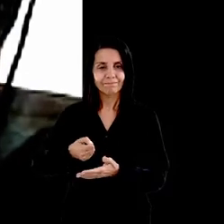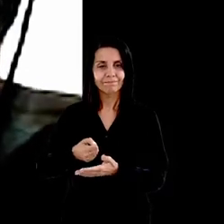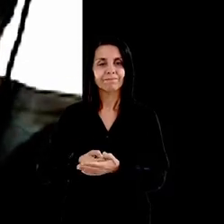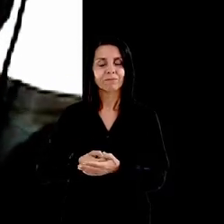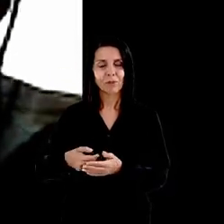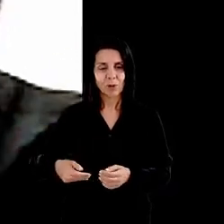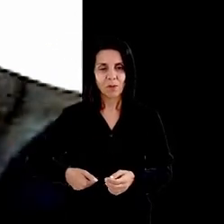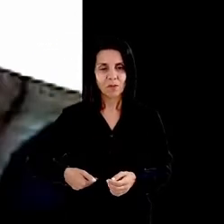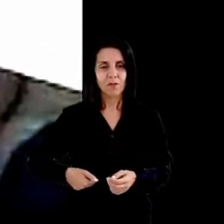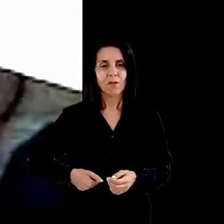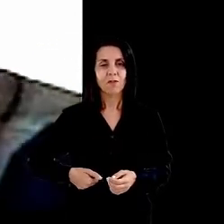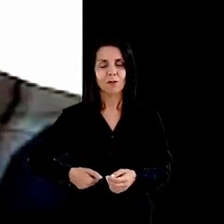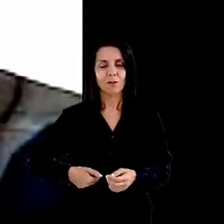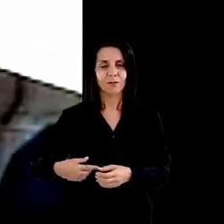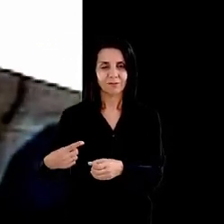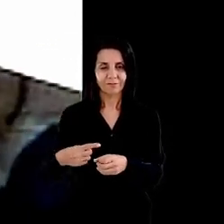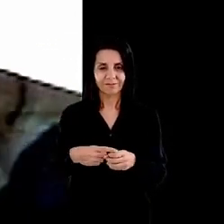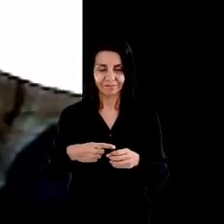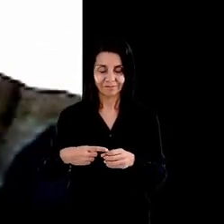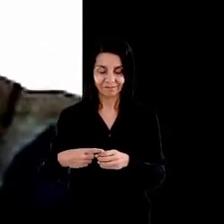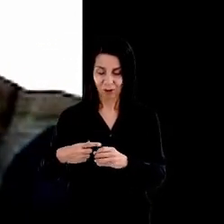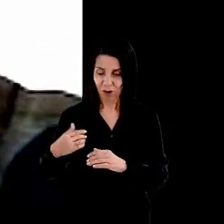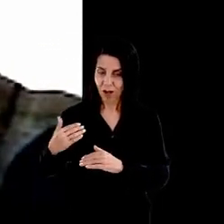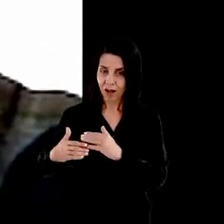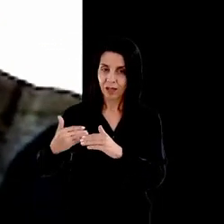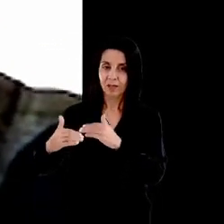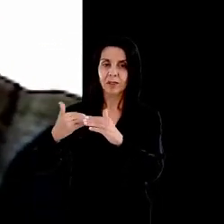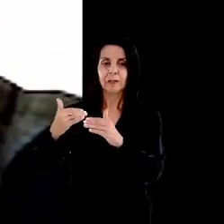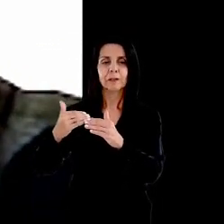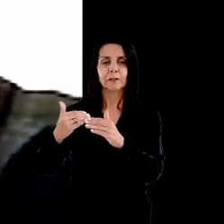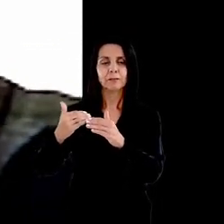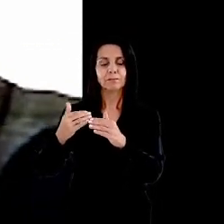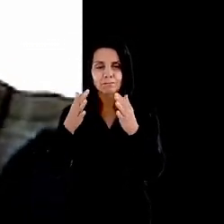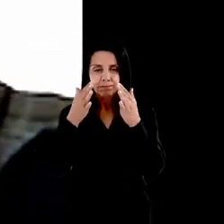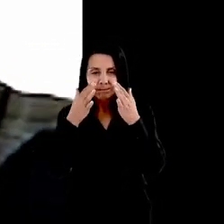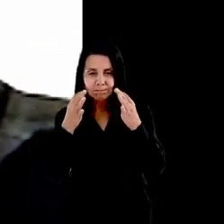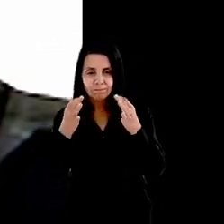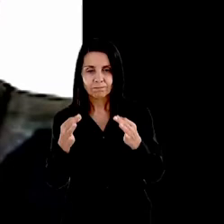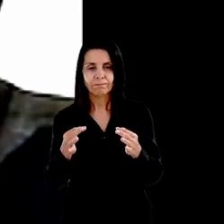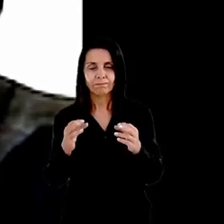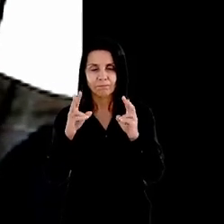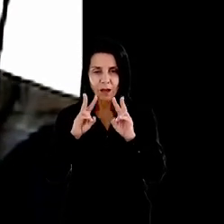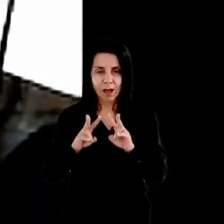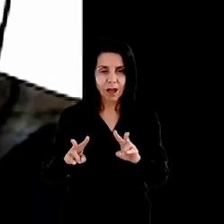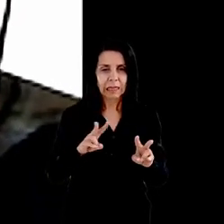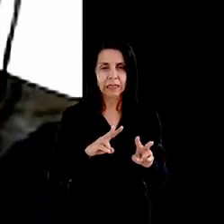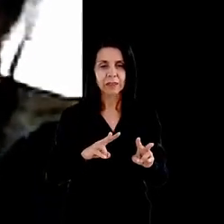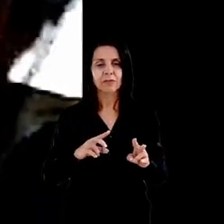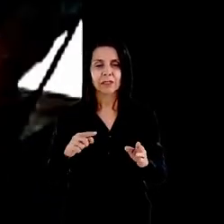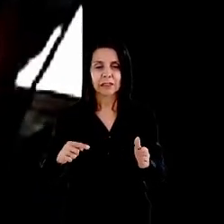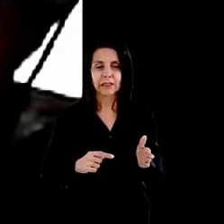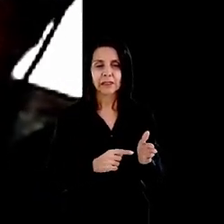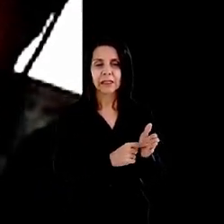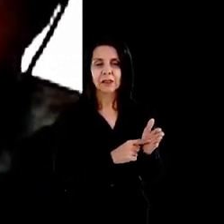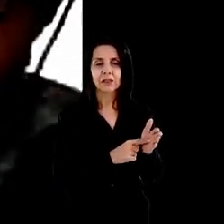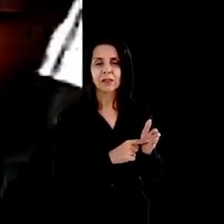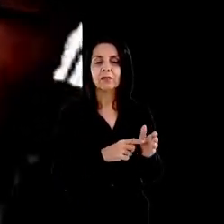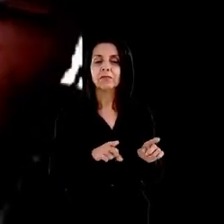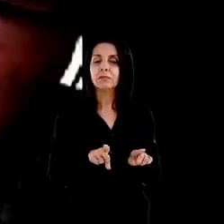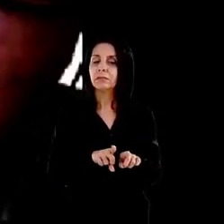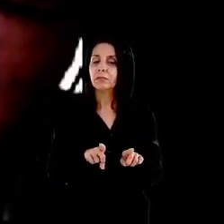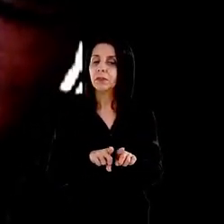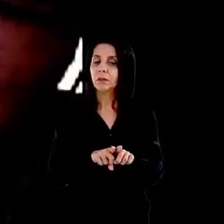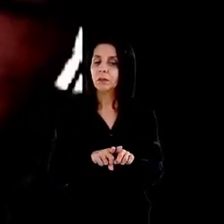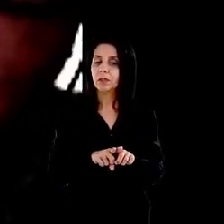e que vai desenvolver um olhar atento ativo de denúncia e também na